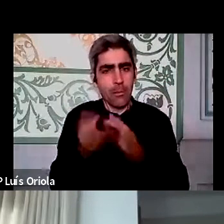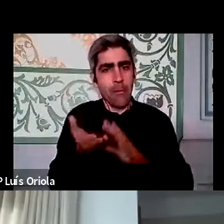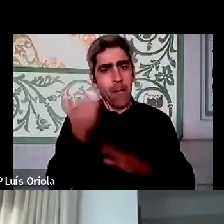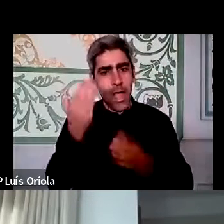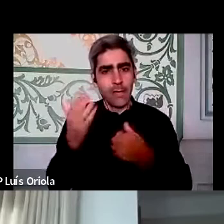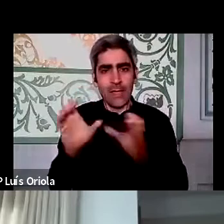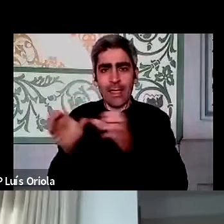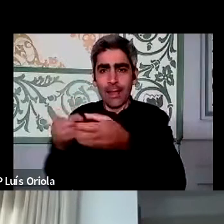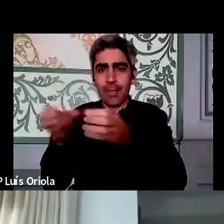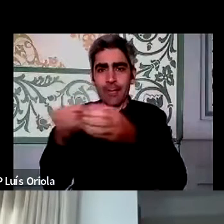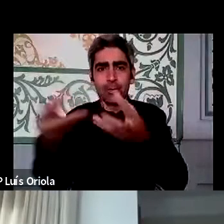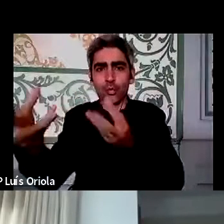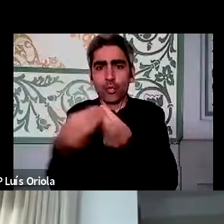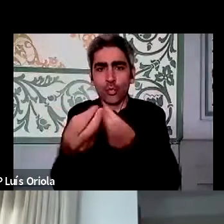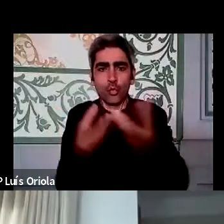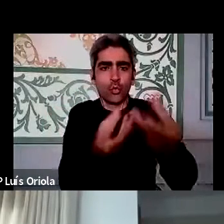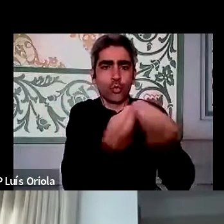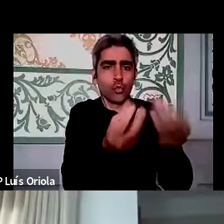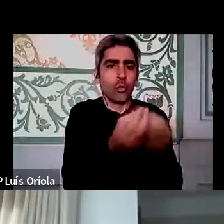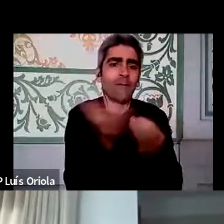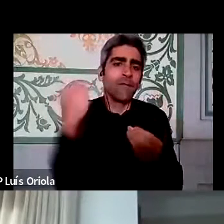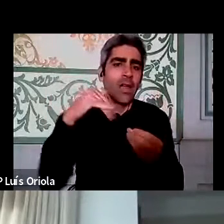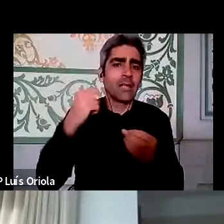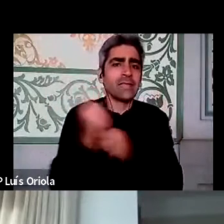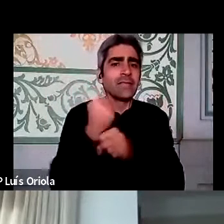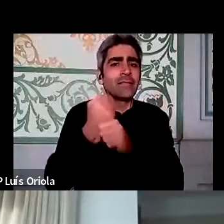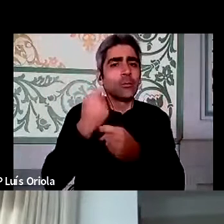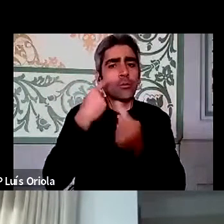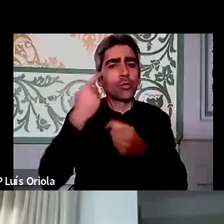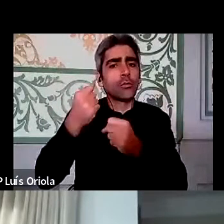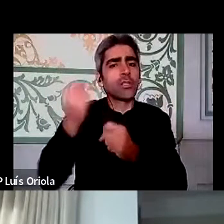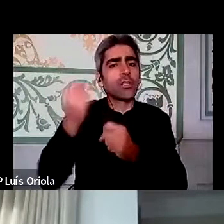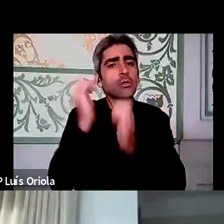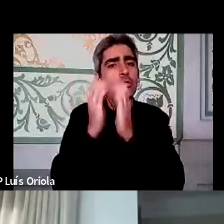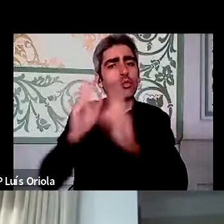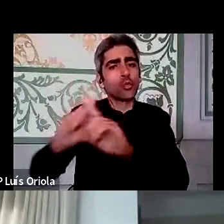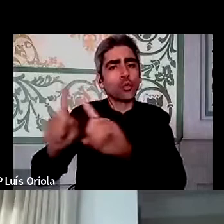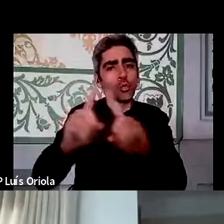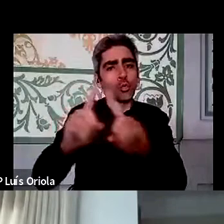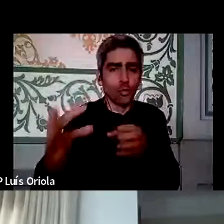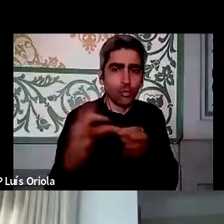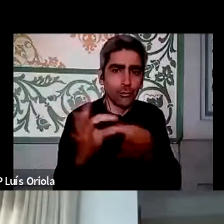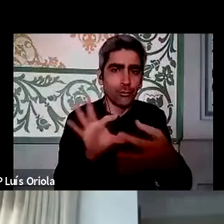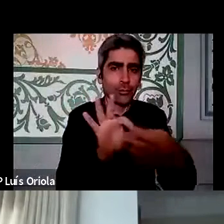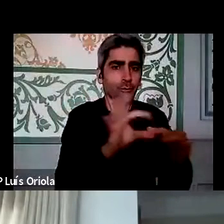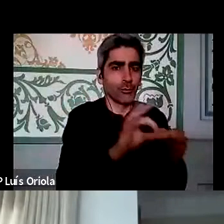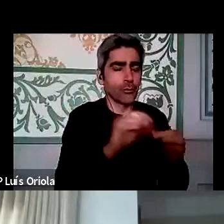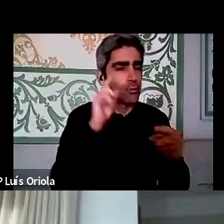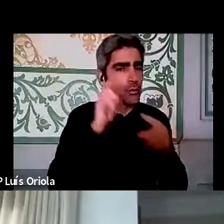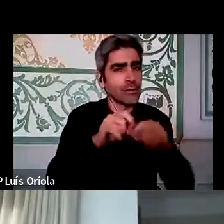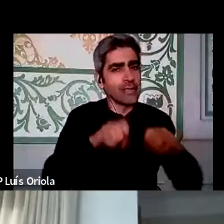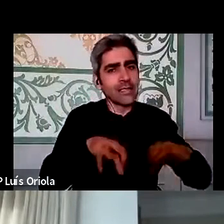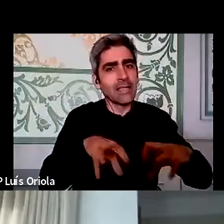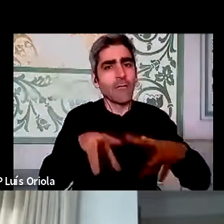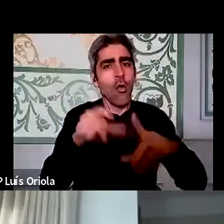equipes que se juntam de várias entidades e que se unem precisamente para desenvolver um determinado projeto.